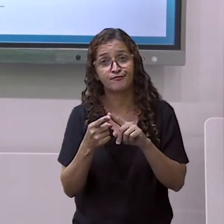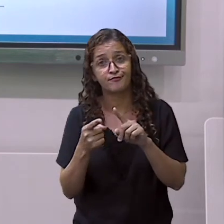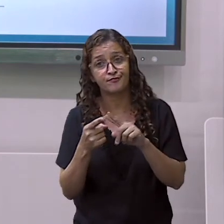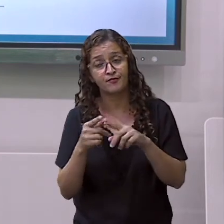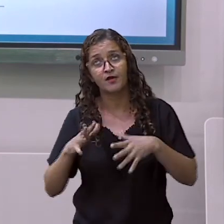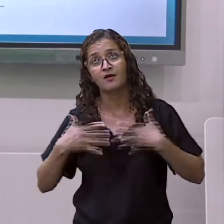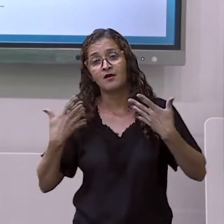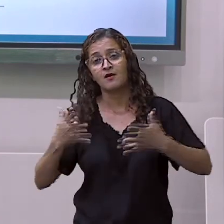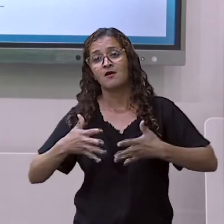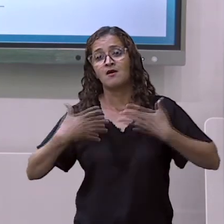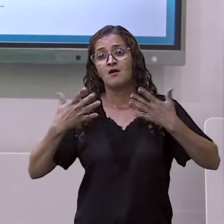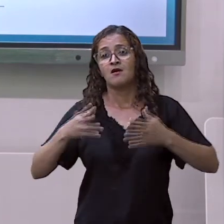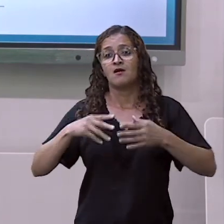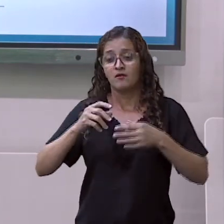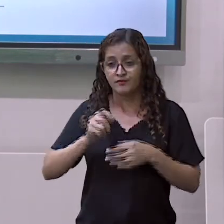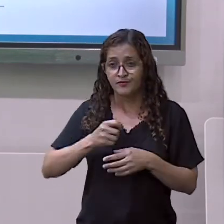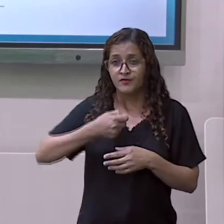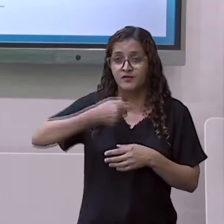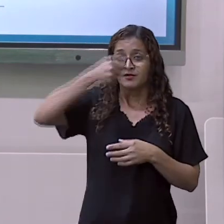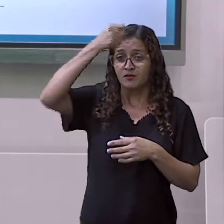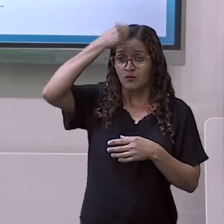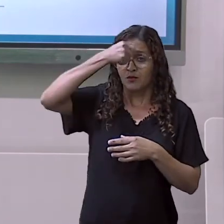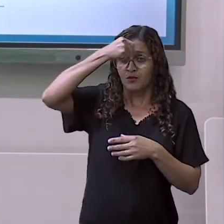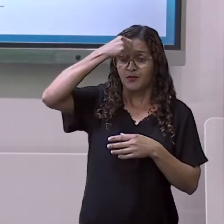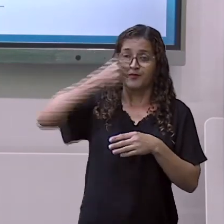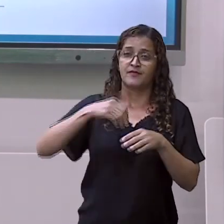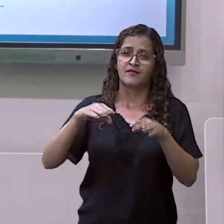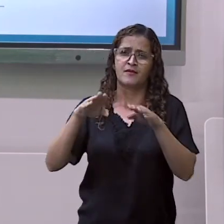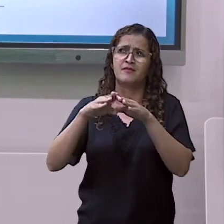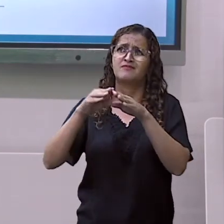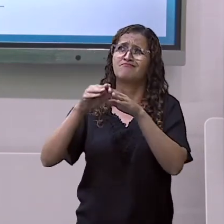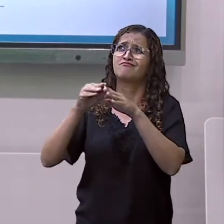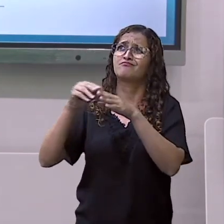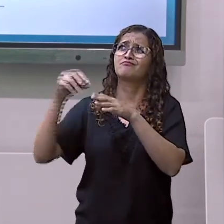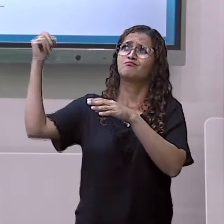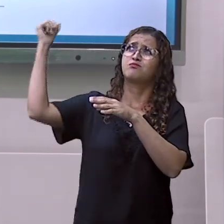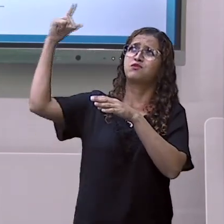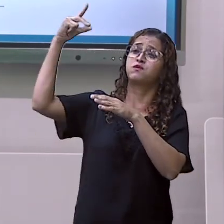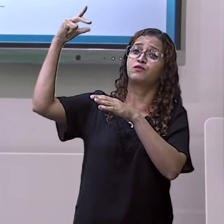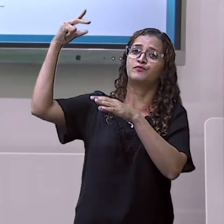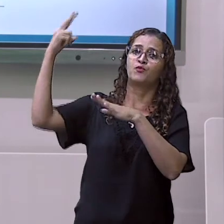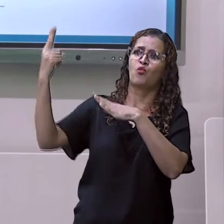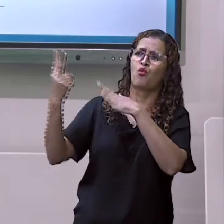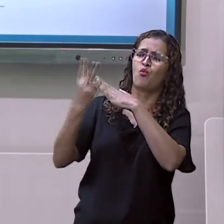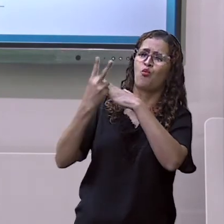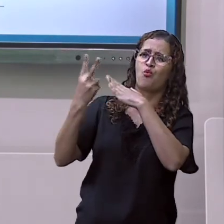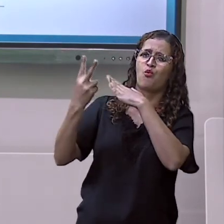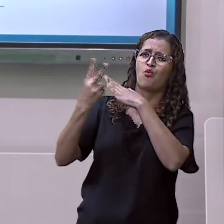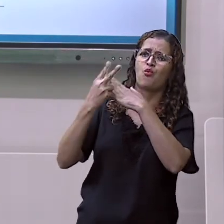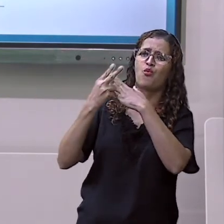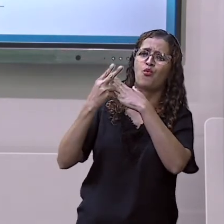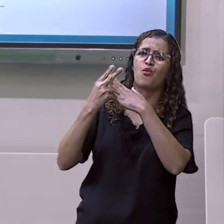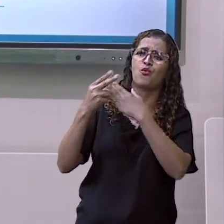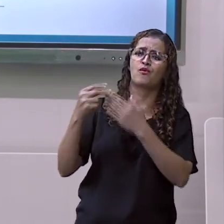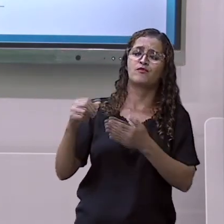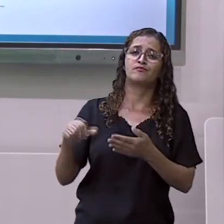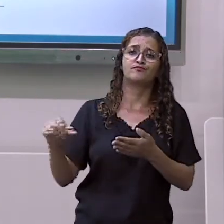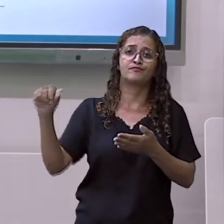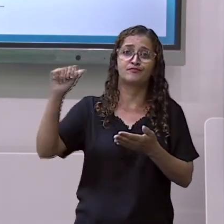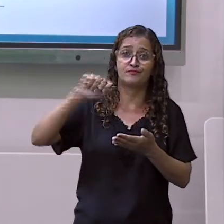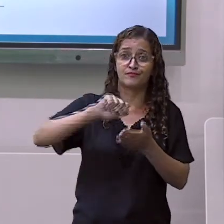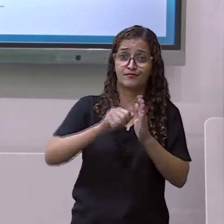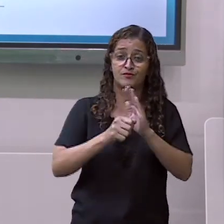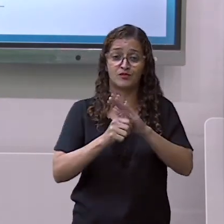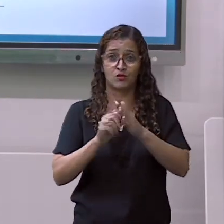boné para nos proteger. Não é assim mesmo? Porque senão o sol vai queimar a nossa pele, causando então